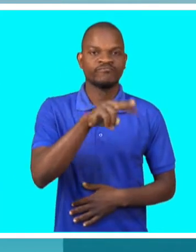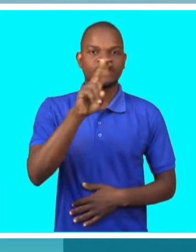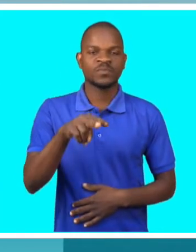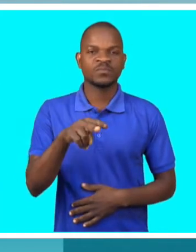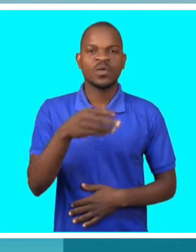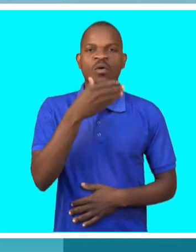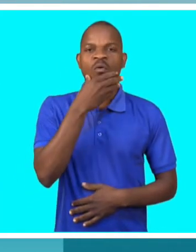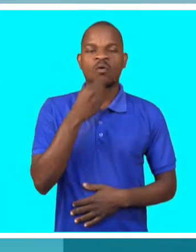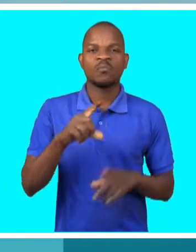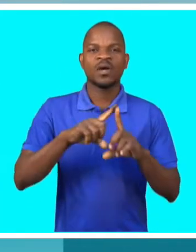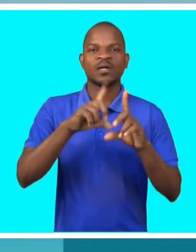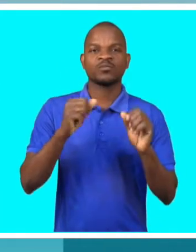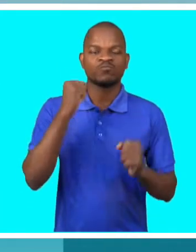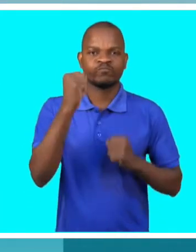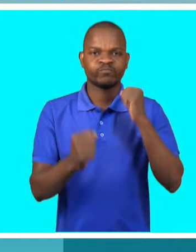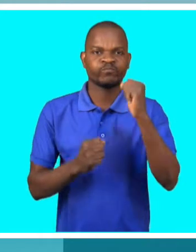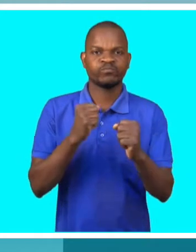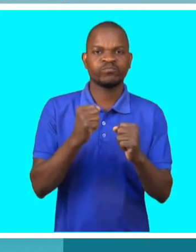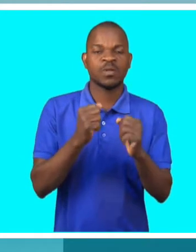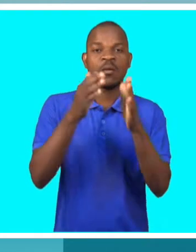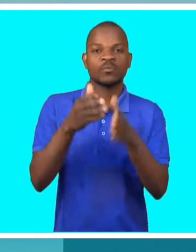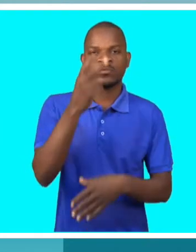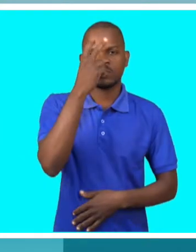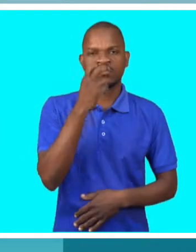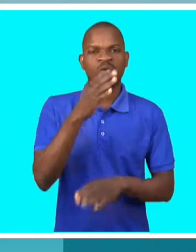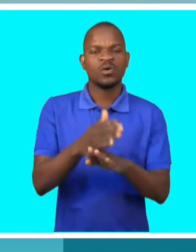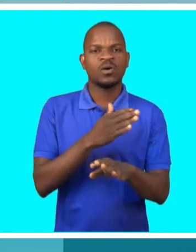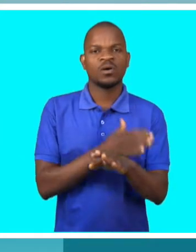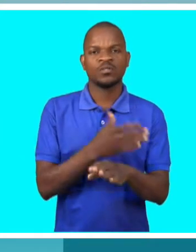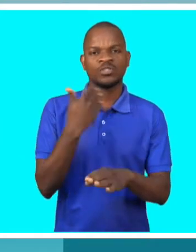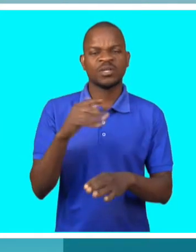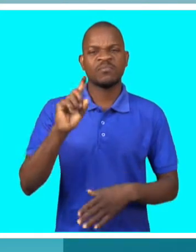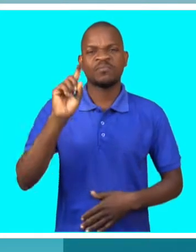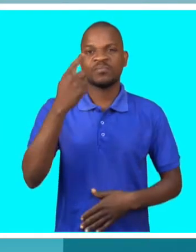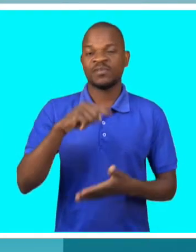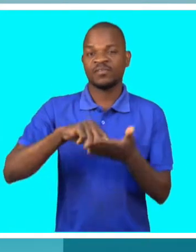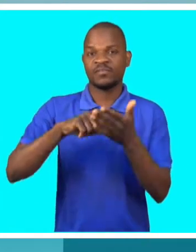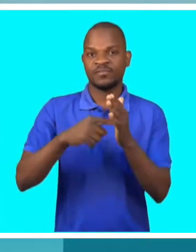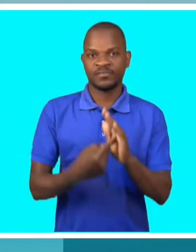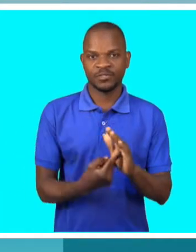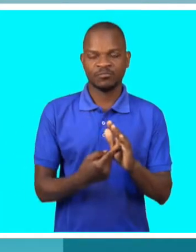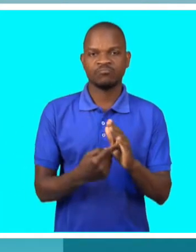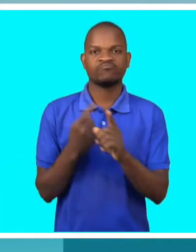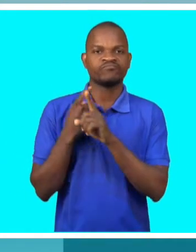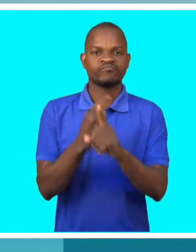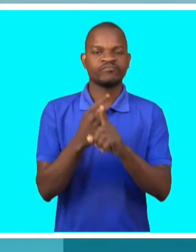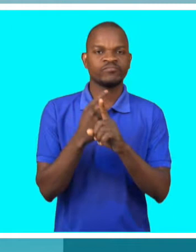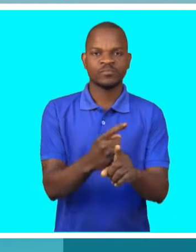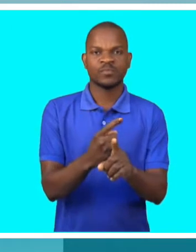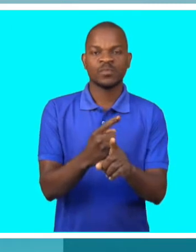visitar o atleta paraolímpico Peter Roldão, que já foi o primeiro atleta paraolímpico a